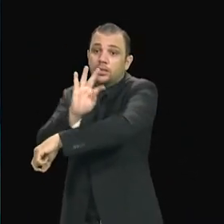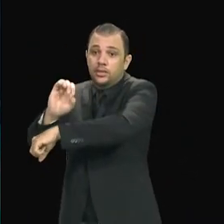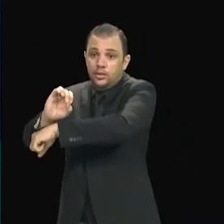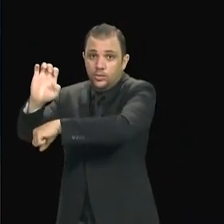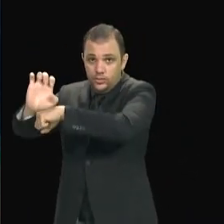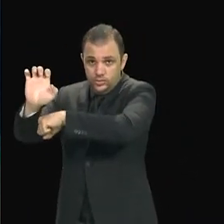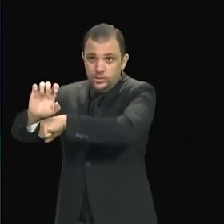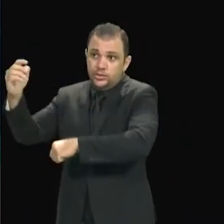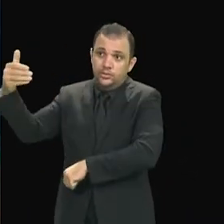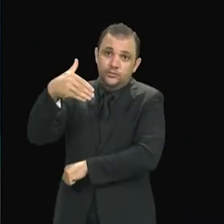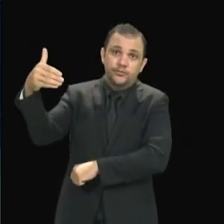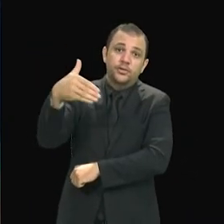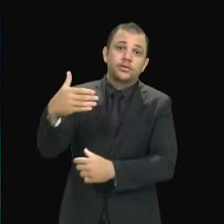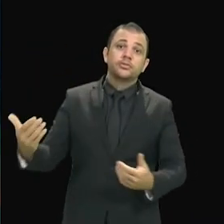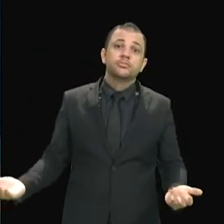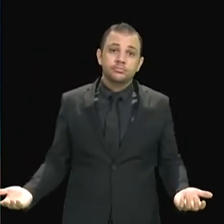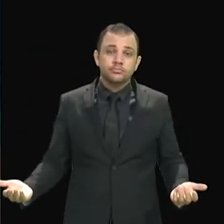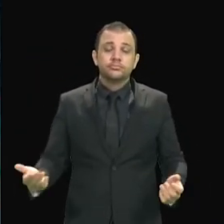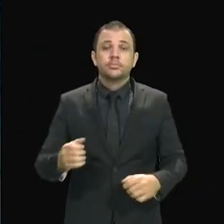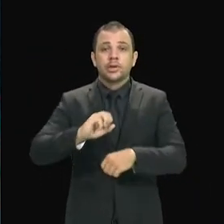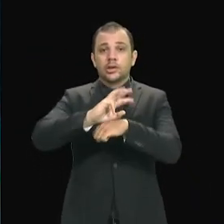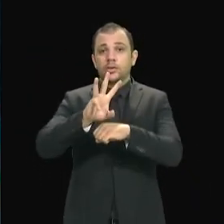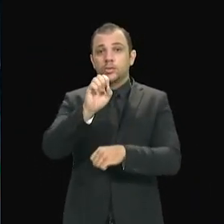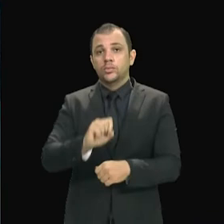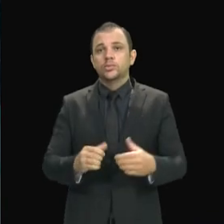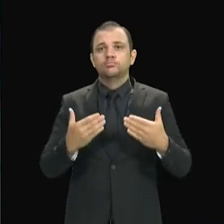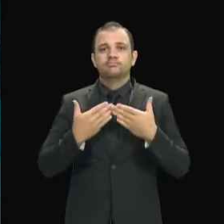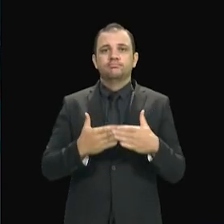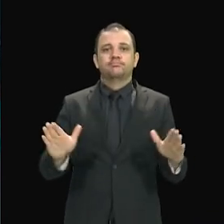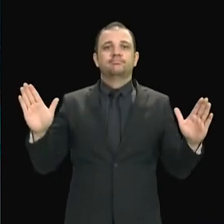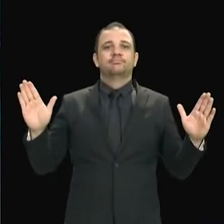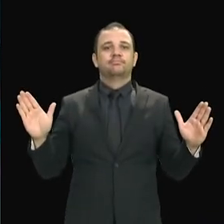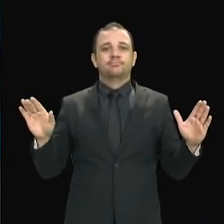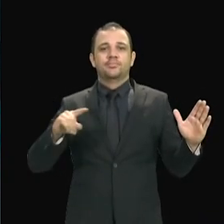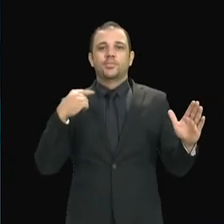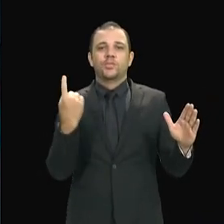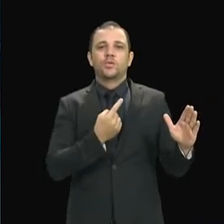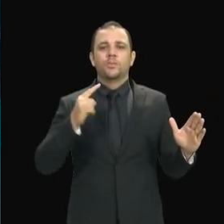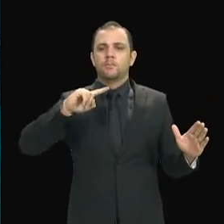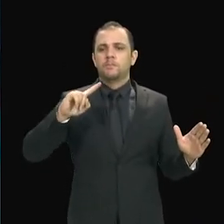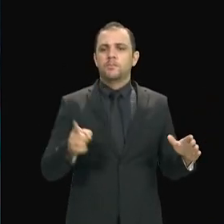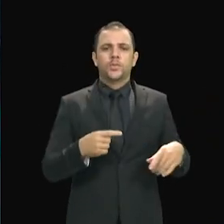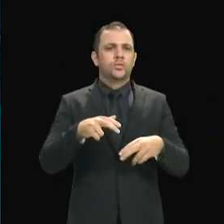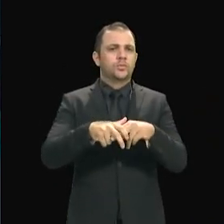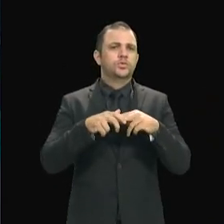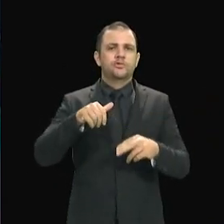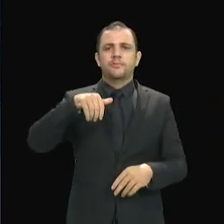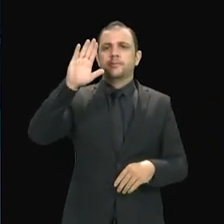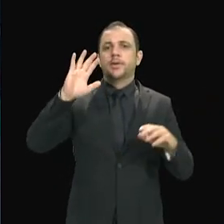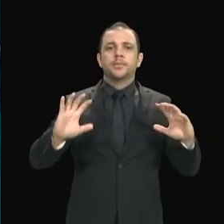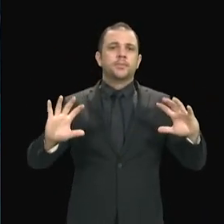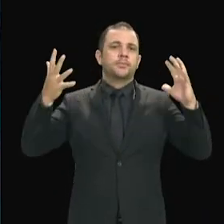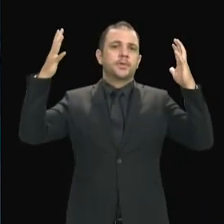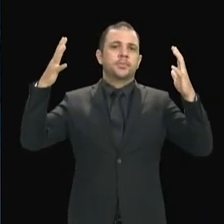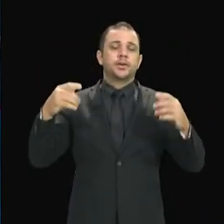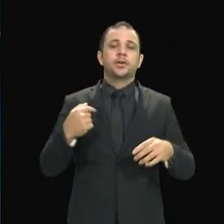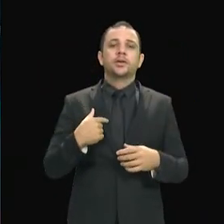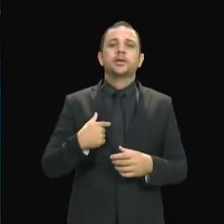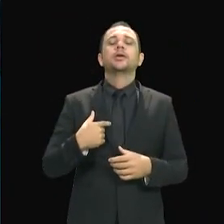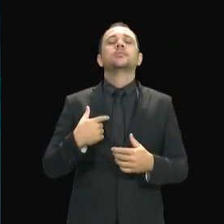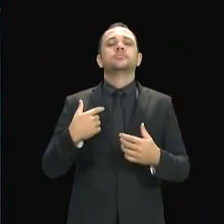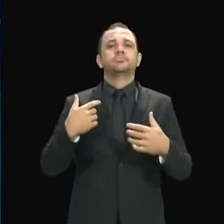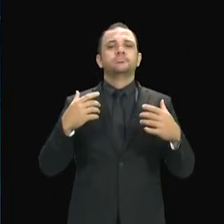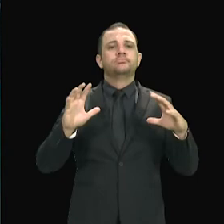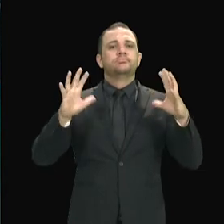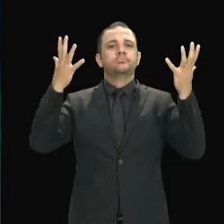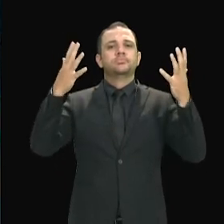E nós teremos mais de mil motivos para celebrar. E eu faço questão de parabenizar esse grande arco. Desejar